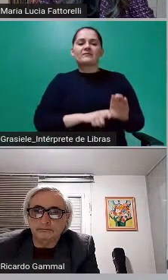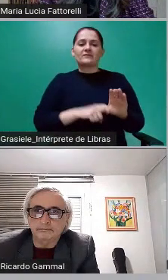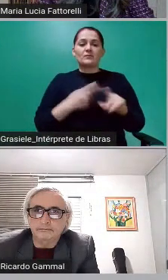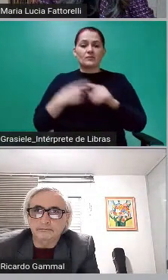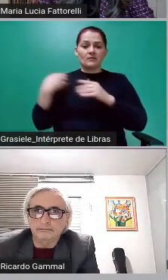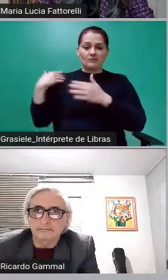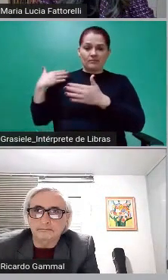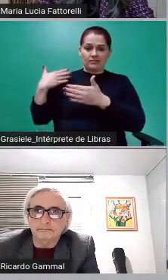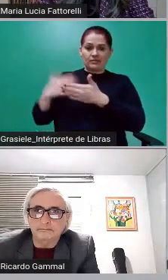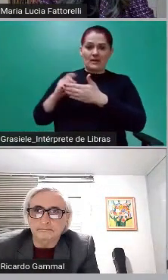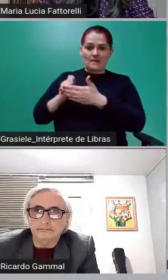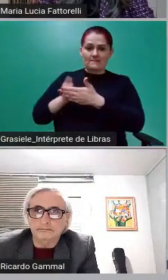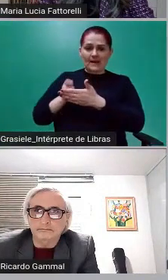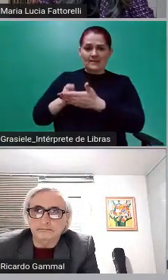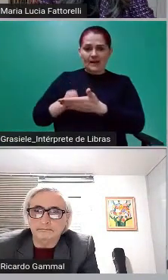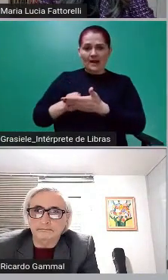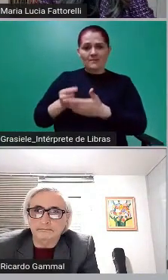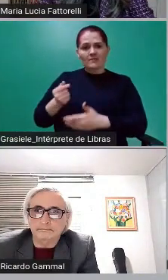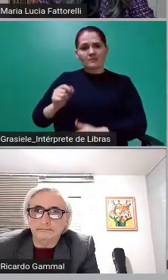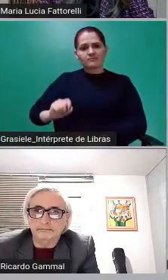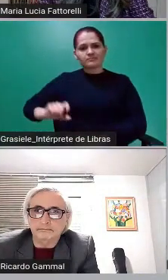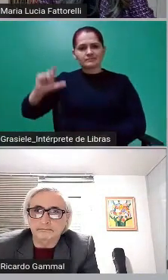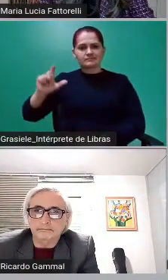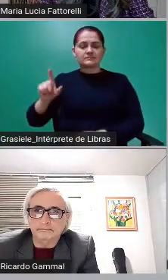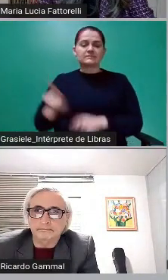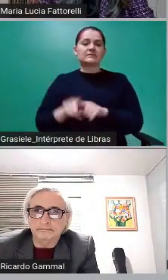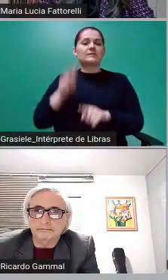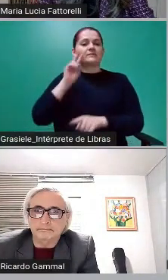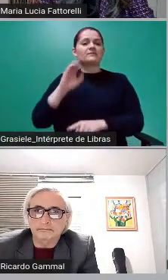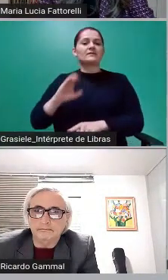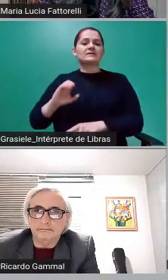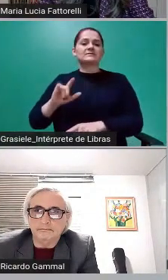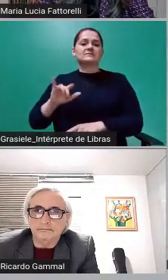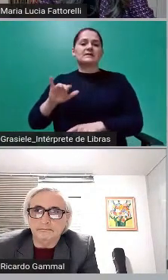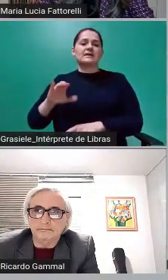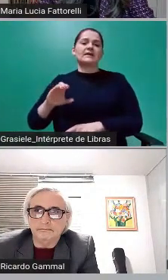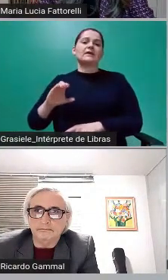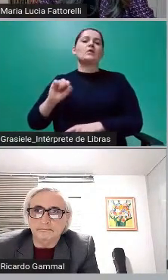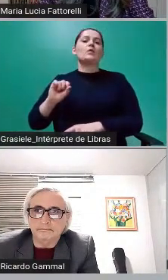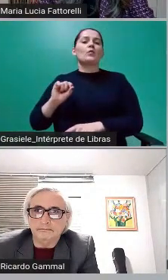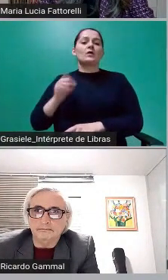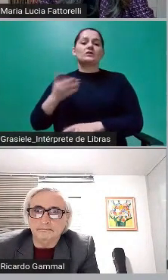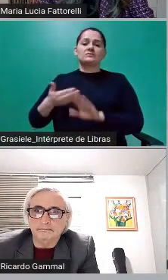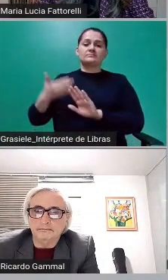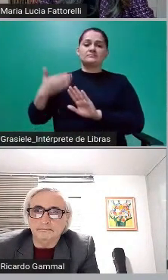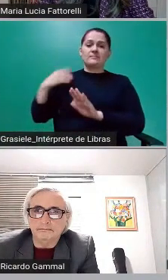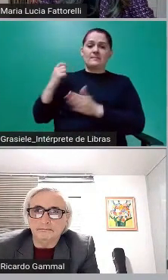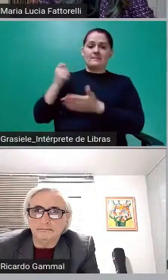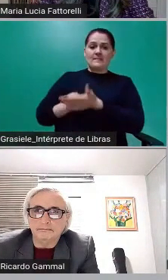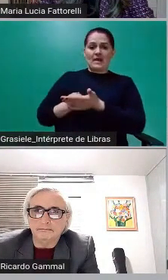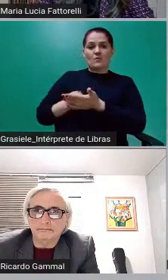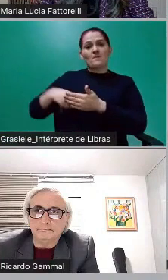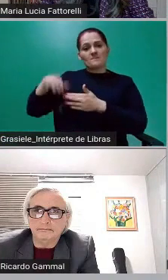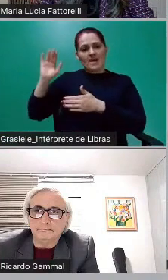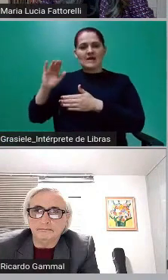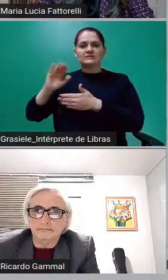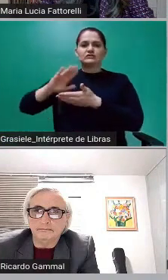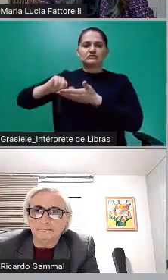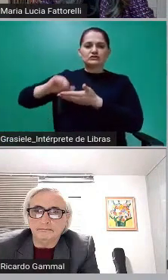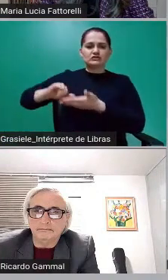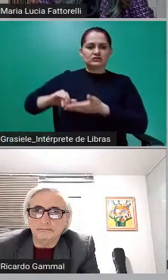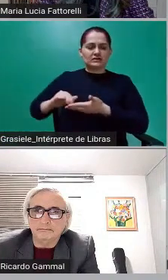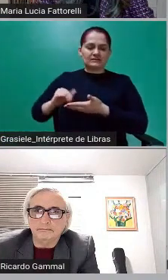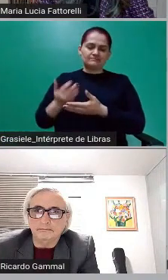e aí descontando do saldo devedor tudo que tivesse sido pago a maior. Muito bem,